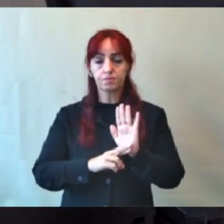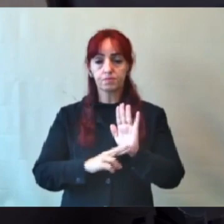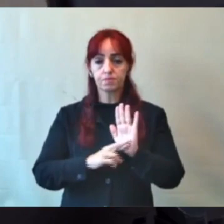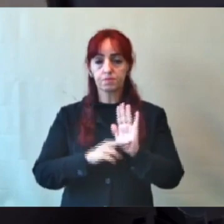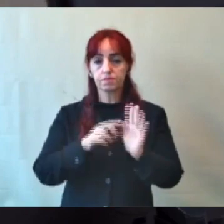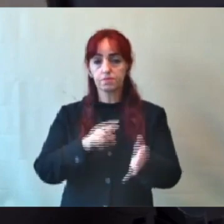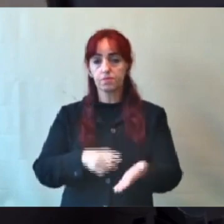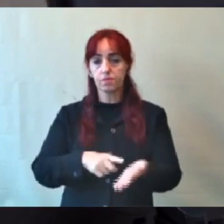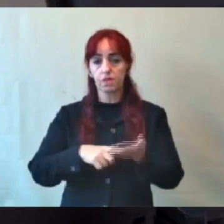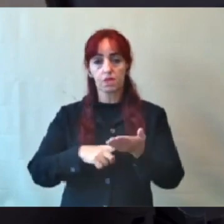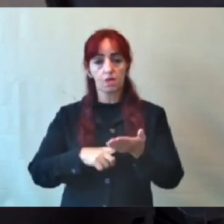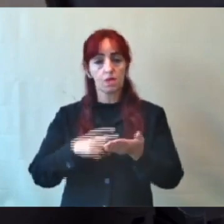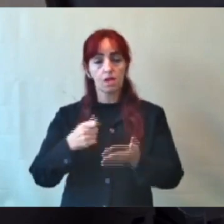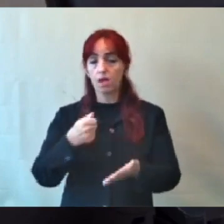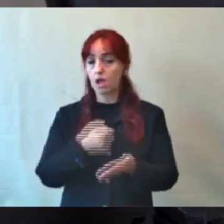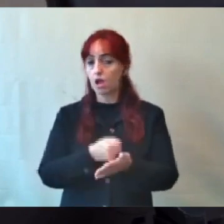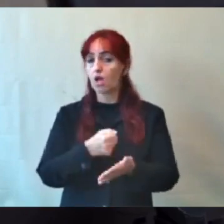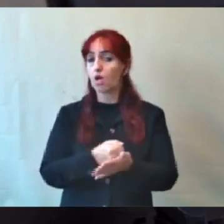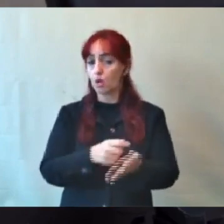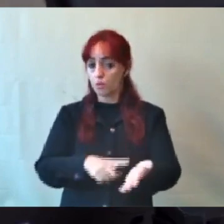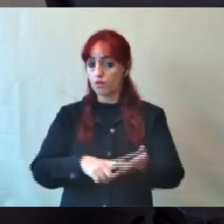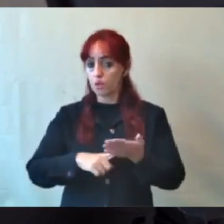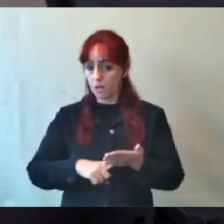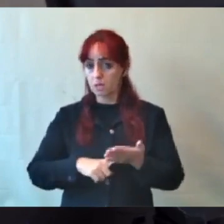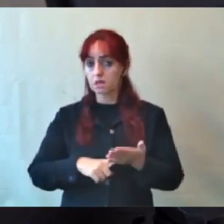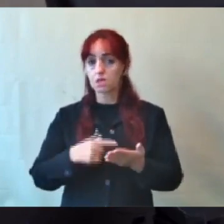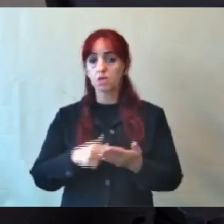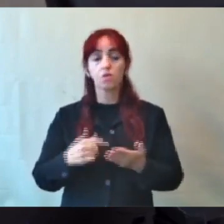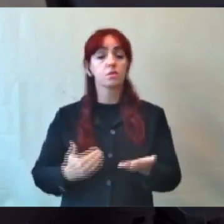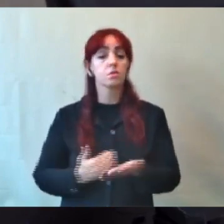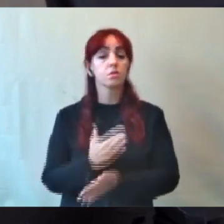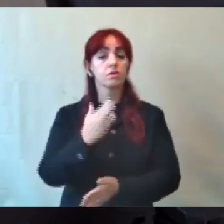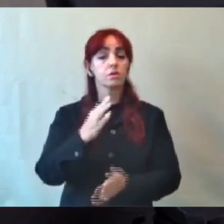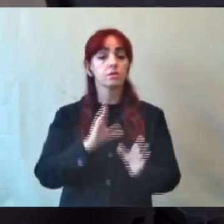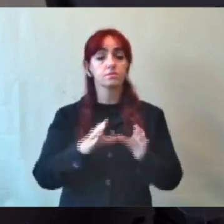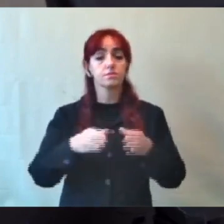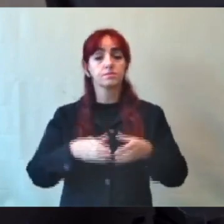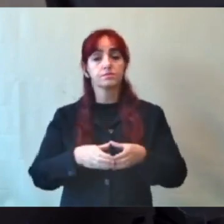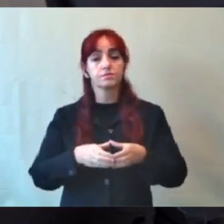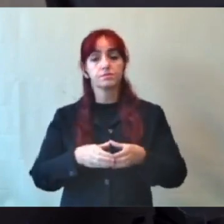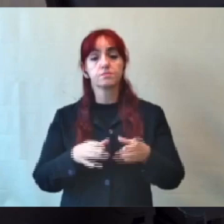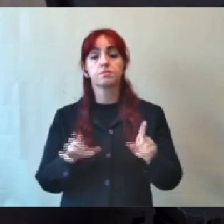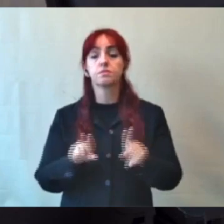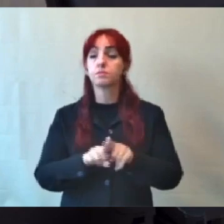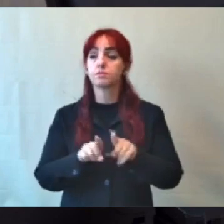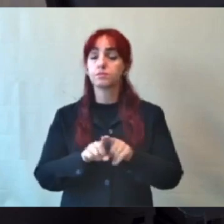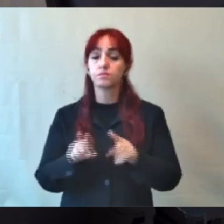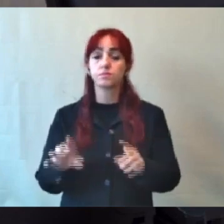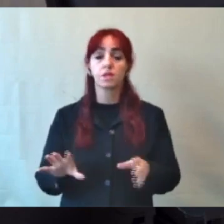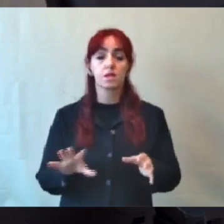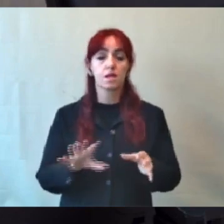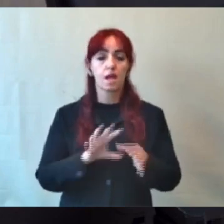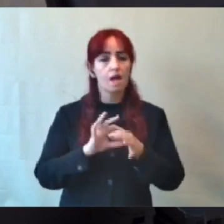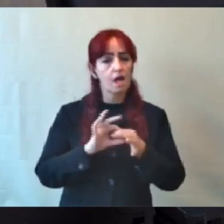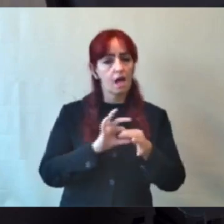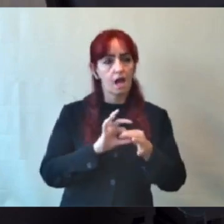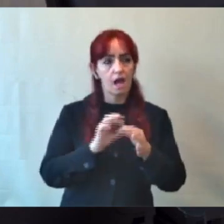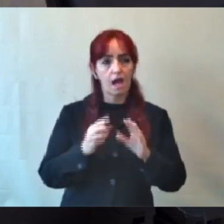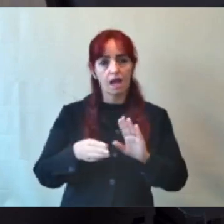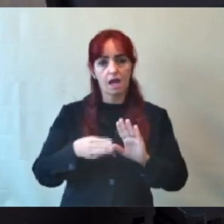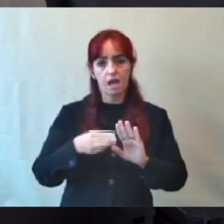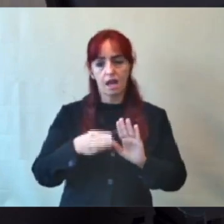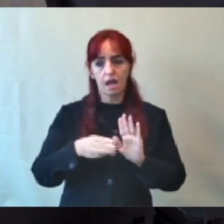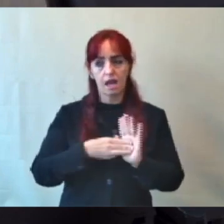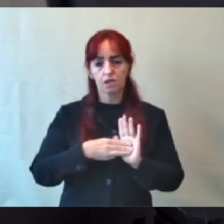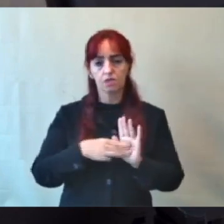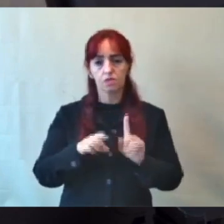a um convite, como havia sido aprovado na comissão. Além disso, em anexo ao ofício, que acaba de mencionar, foi apresentado um